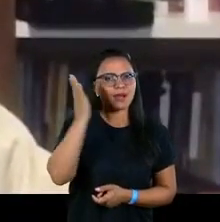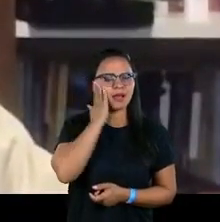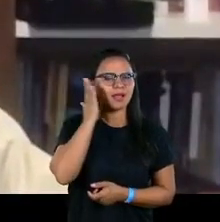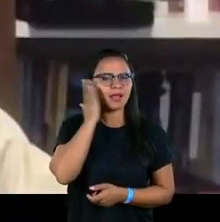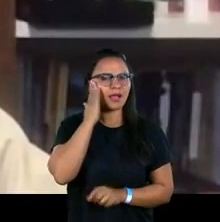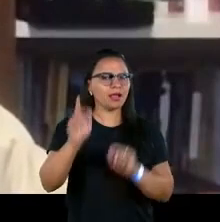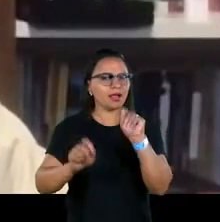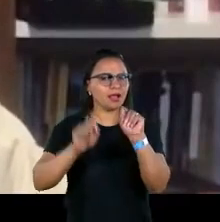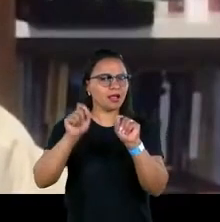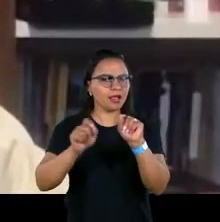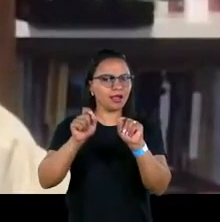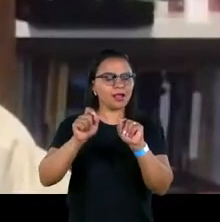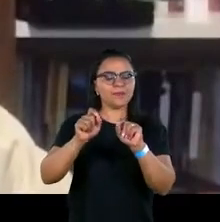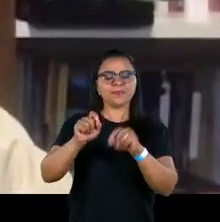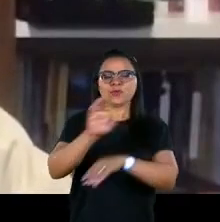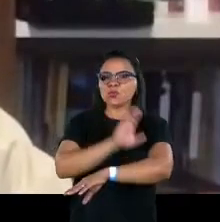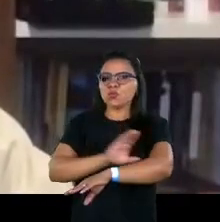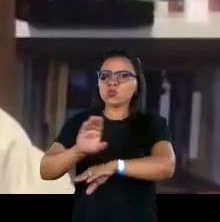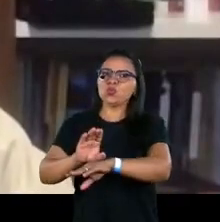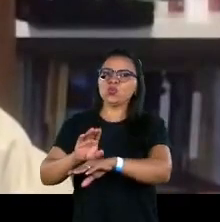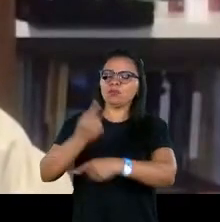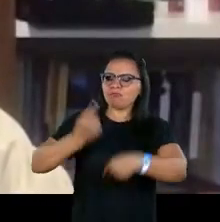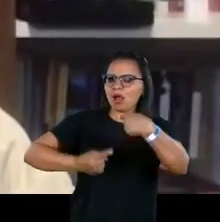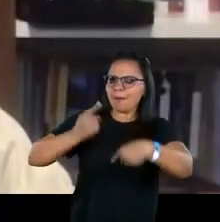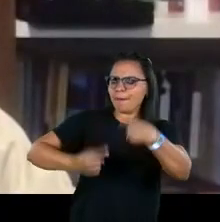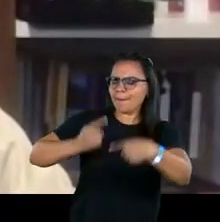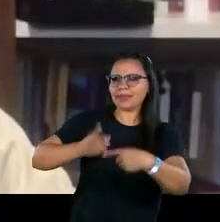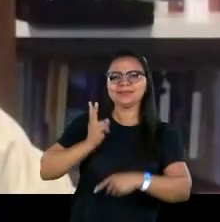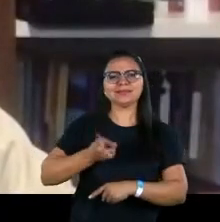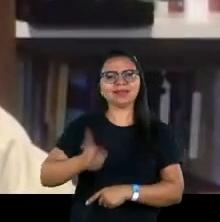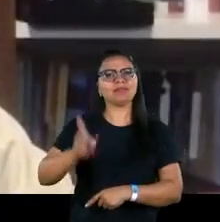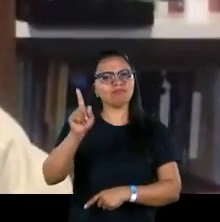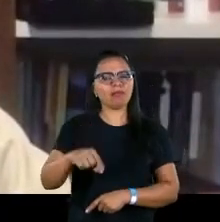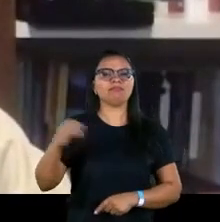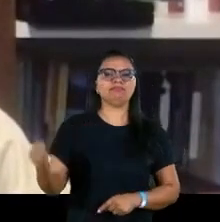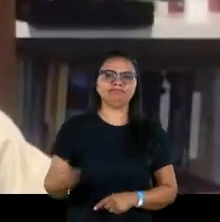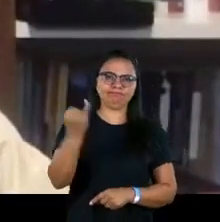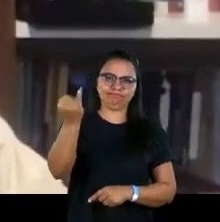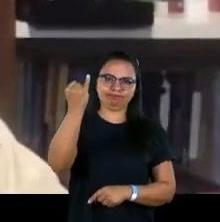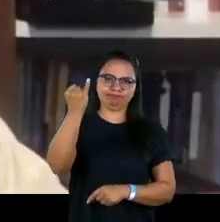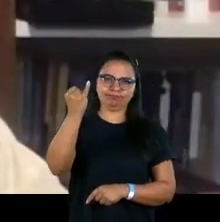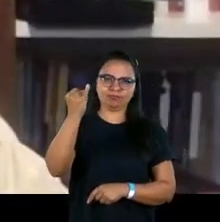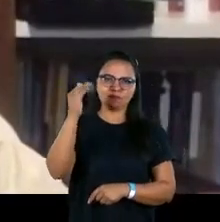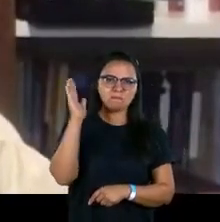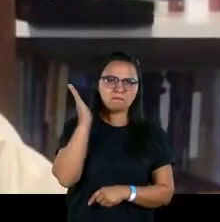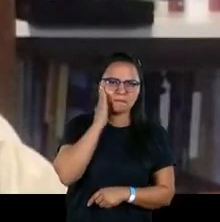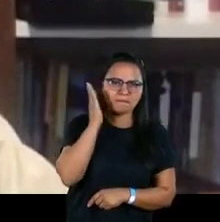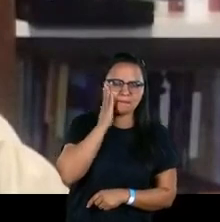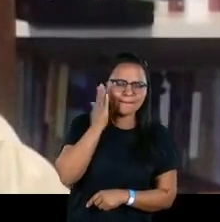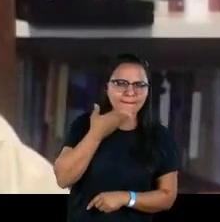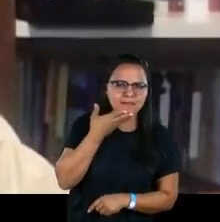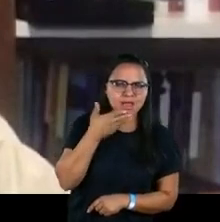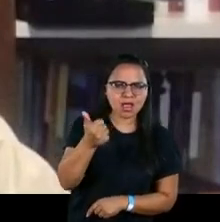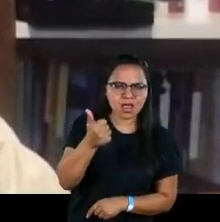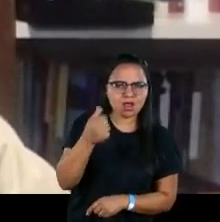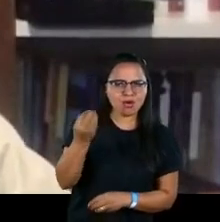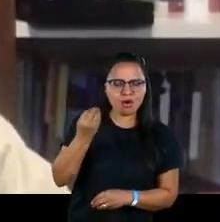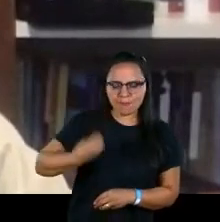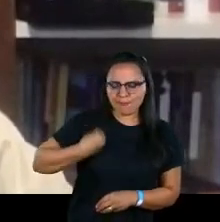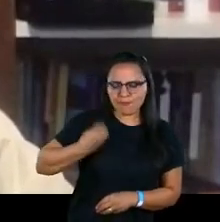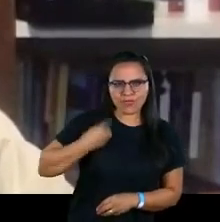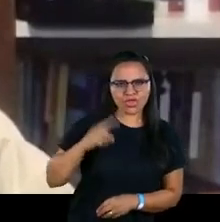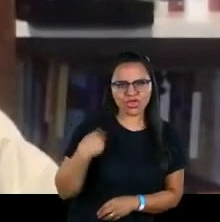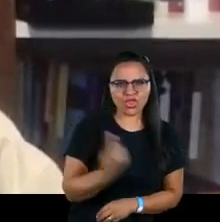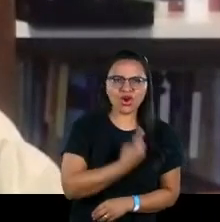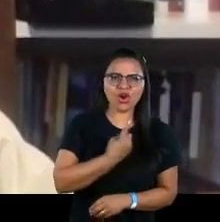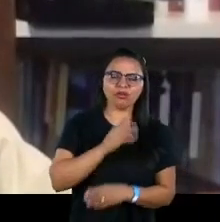que essa cultura em debate é sempre algo fundamental para nós podermos entender melhor a nossa realidade e